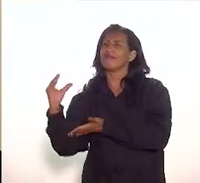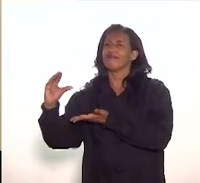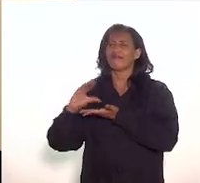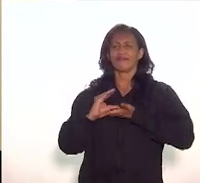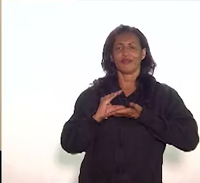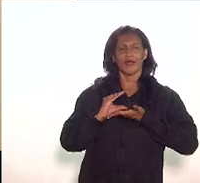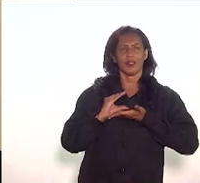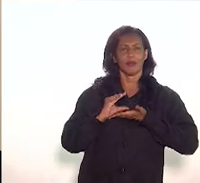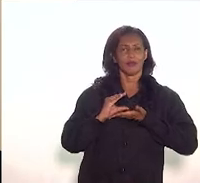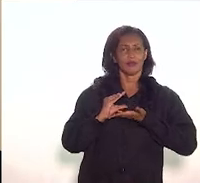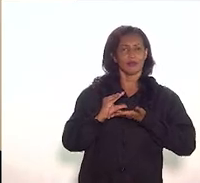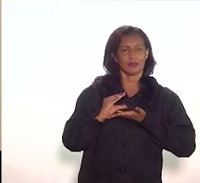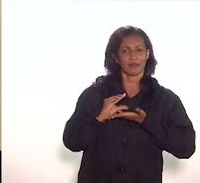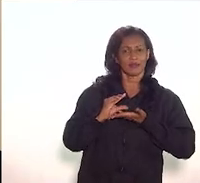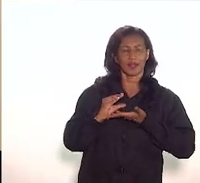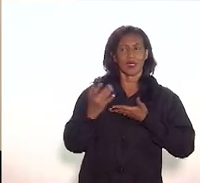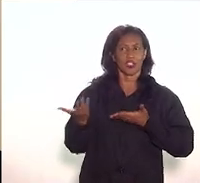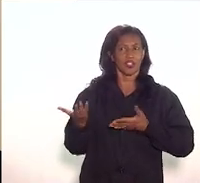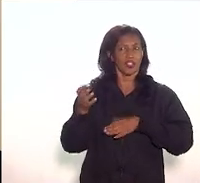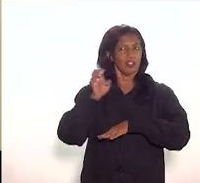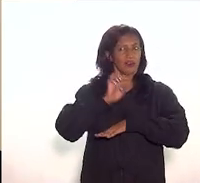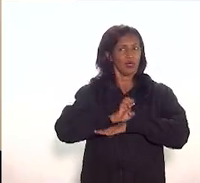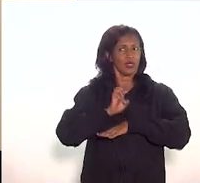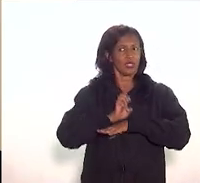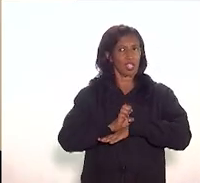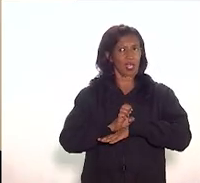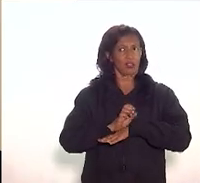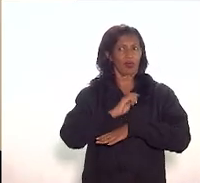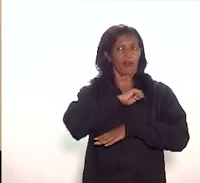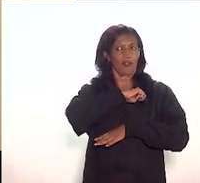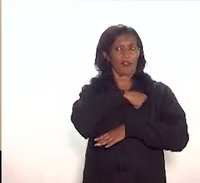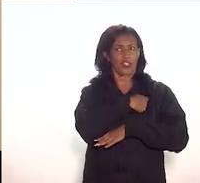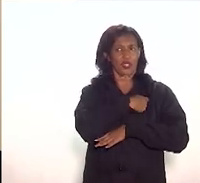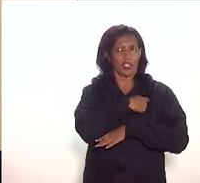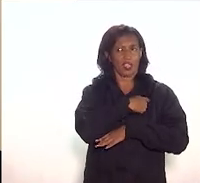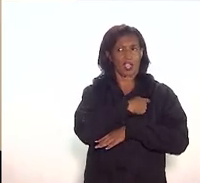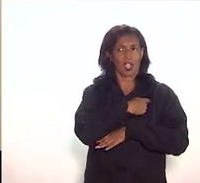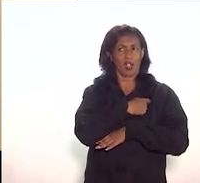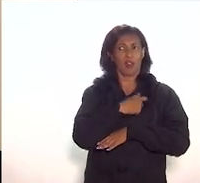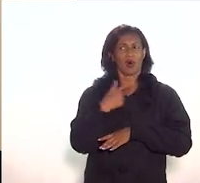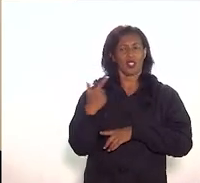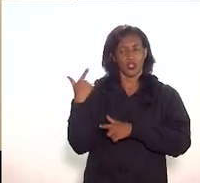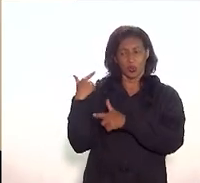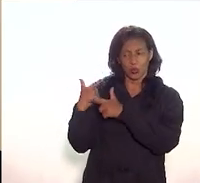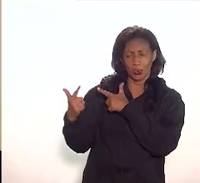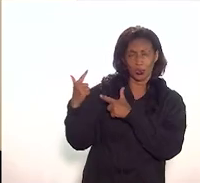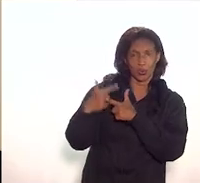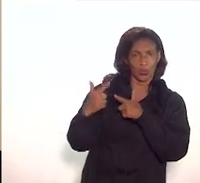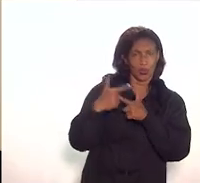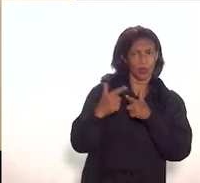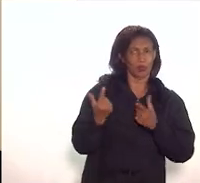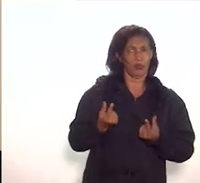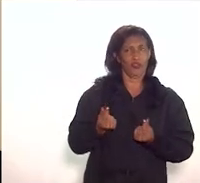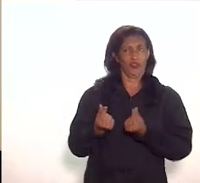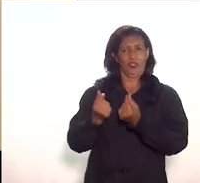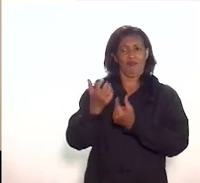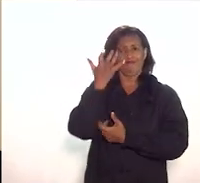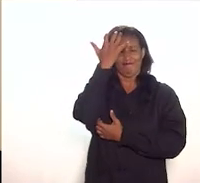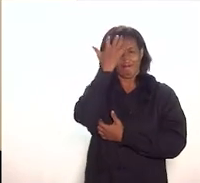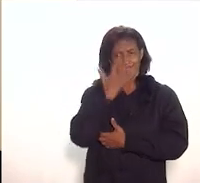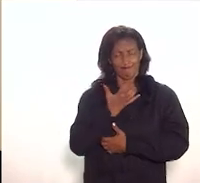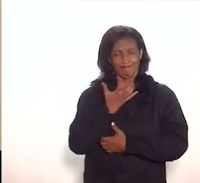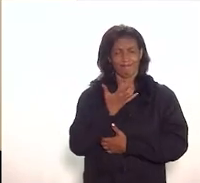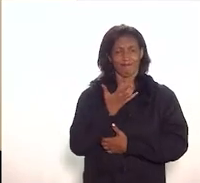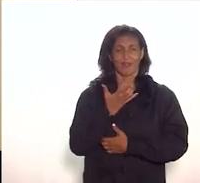estado que está num regime de recuperação fiscal a gente está vivendo uma crise sem precedentes agravada uma crise